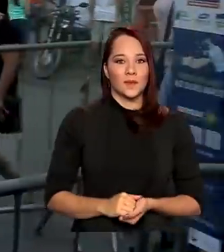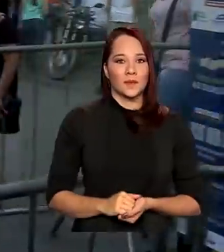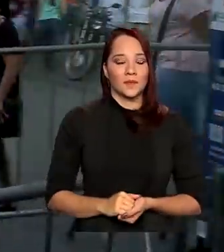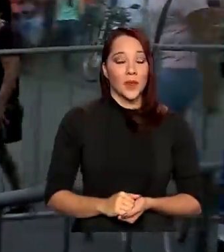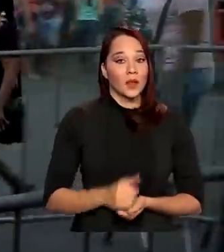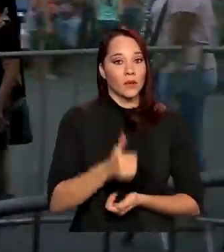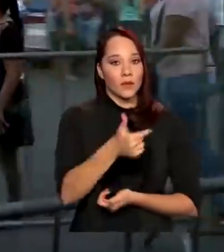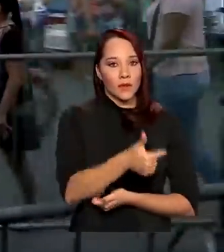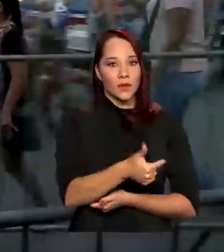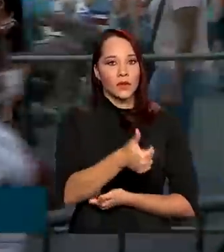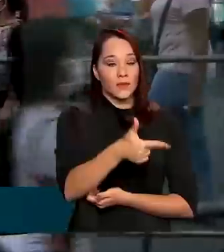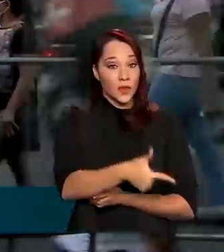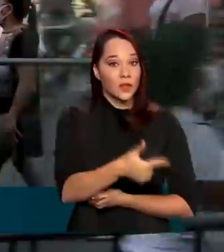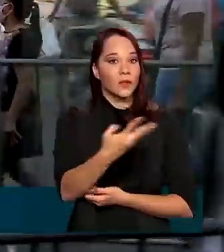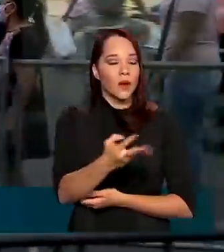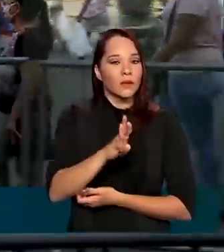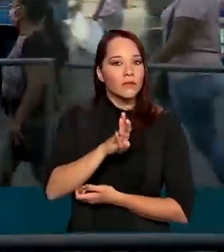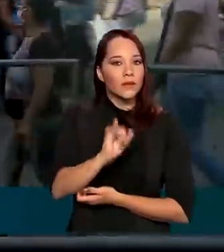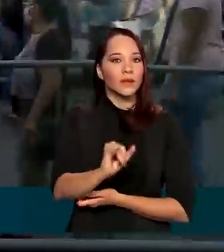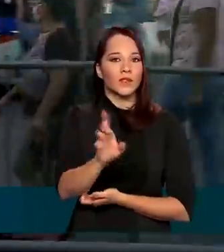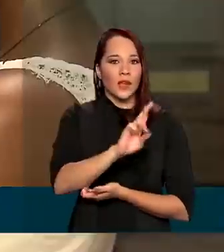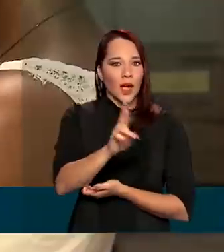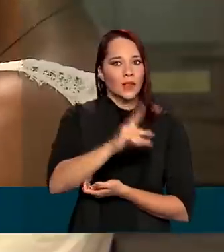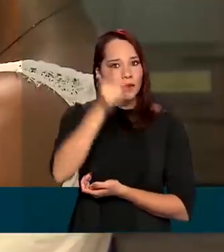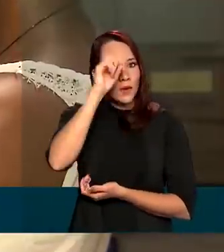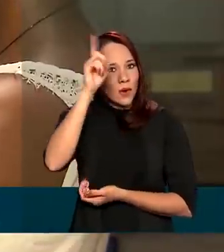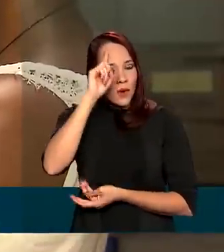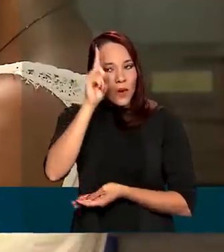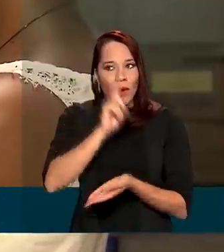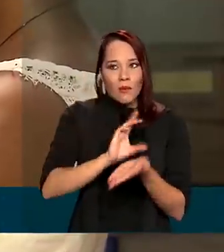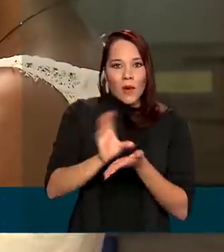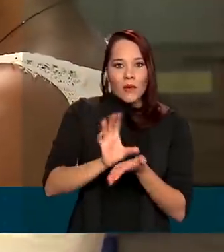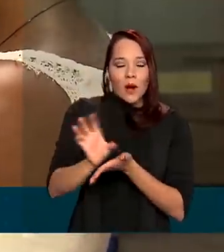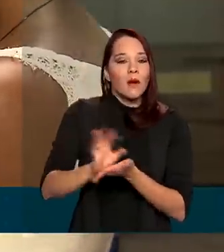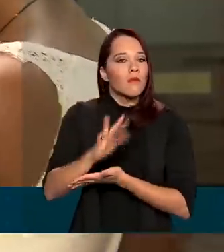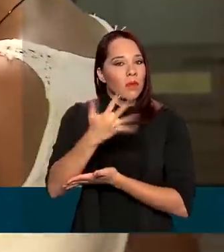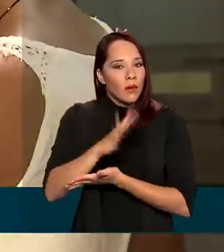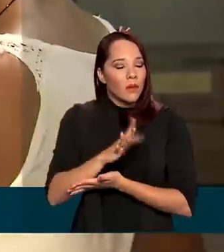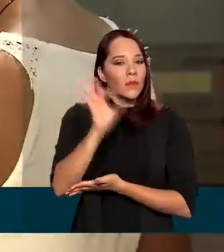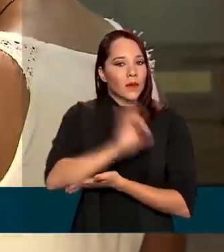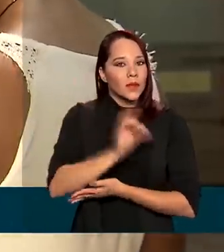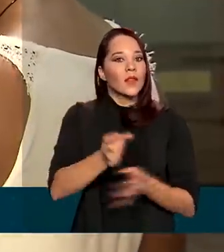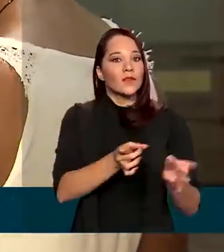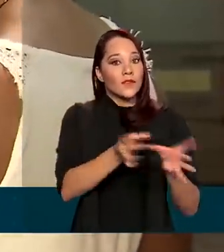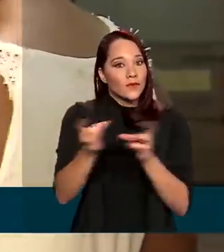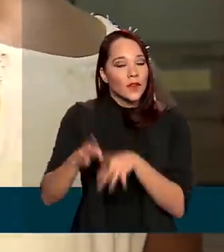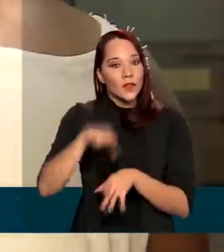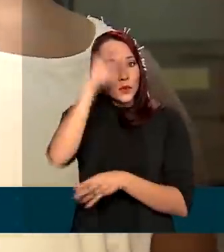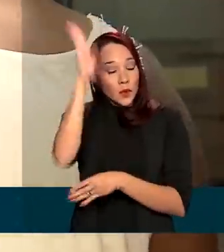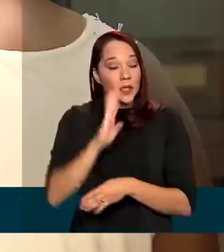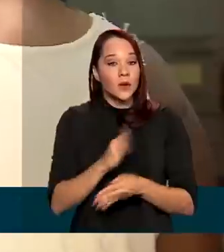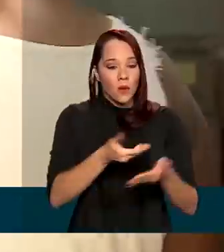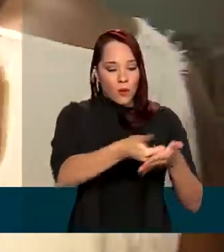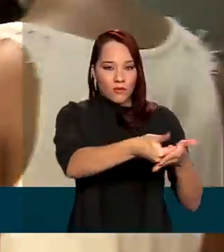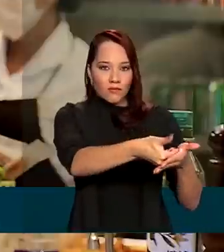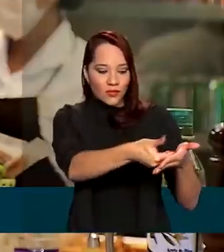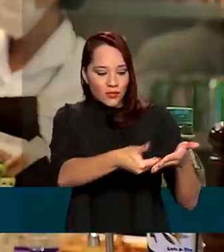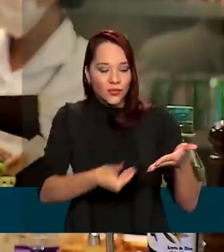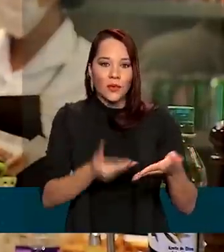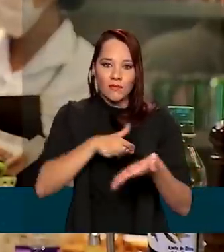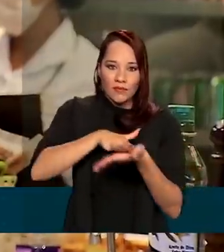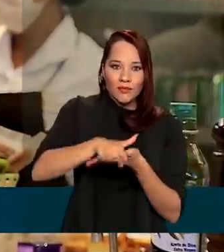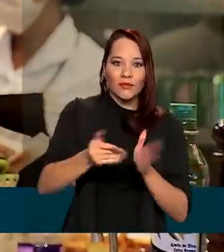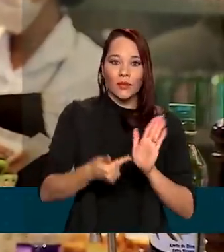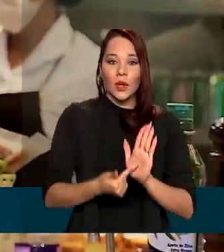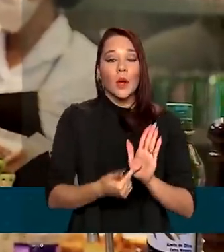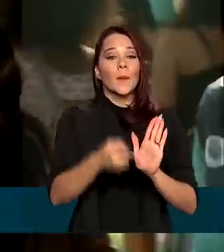24 bilhões de reais por dia. Essa foi a média de vendas do Brasil com notas fiscais eletrônicas em